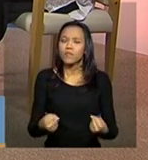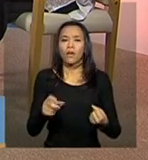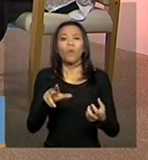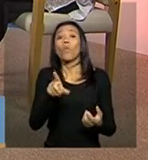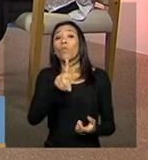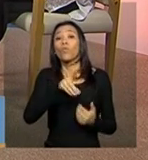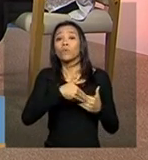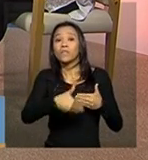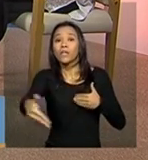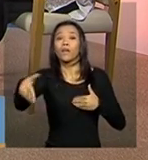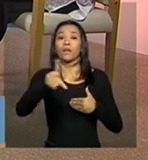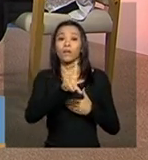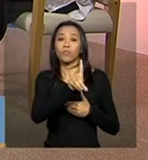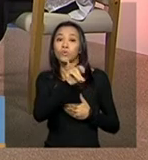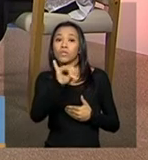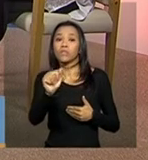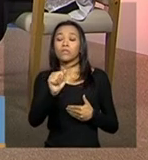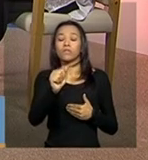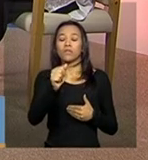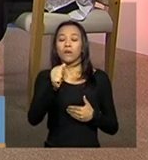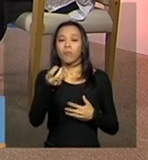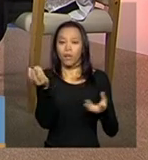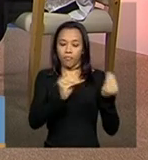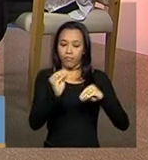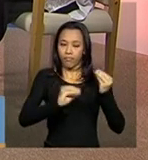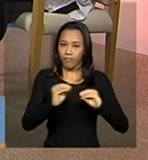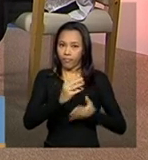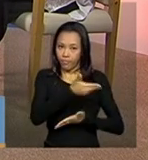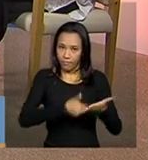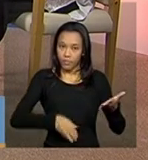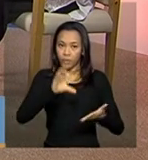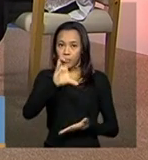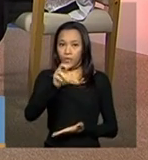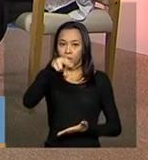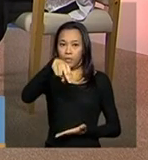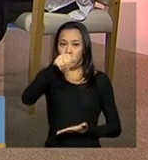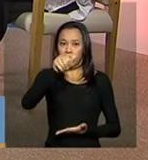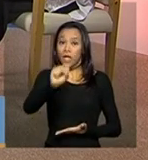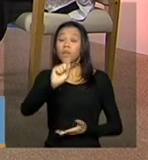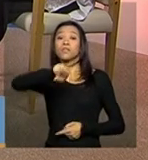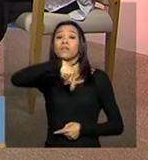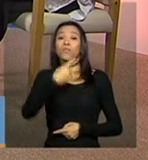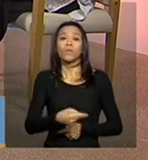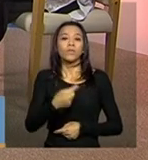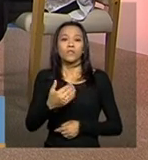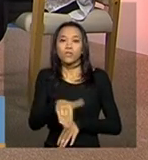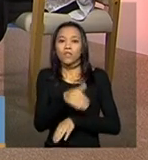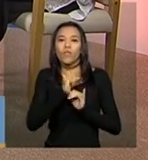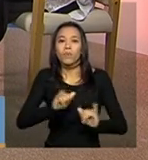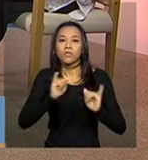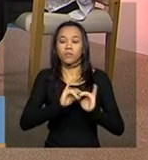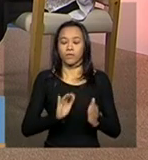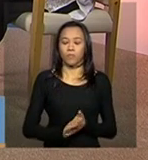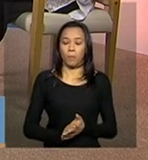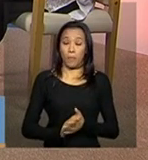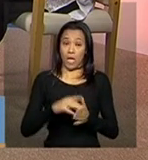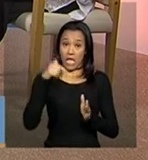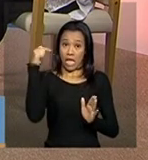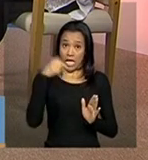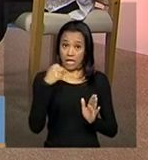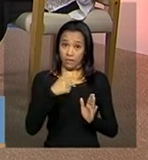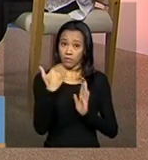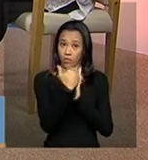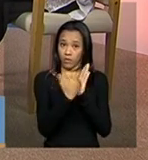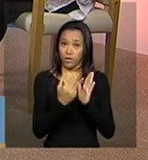do Quineas e o endereço. É, o prazo, a vigência do programa, o